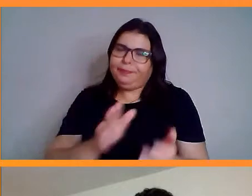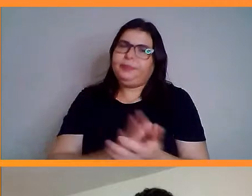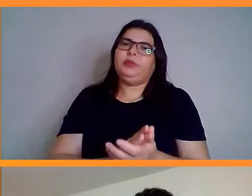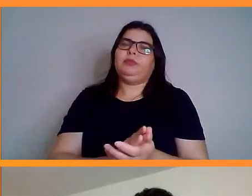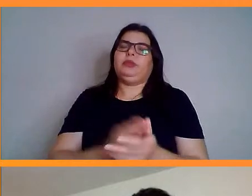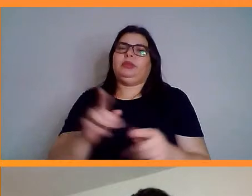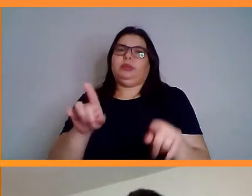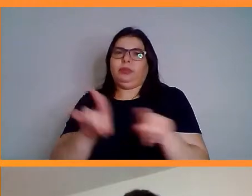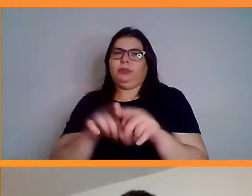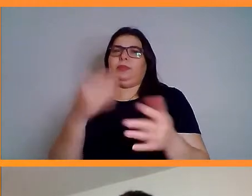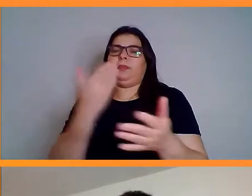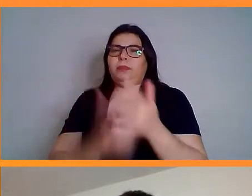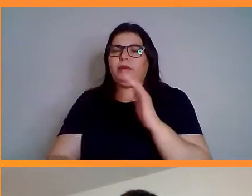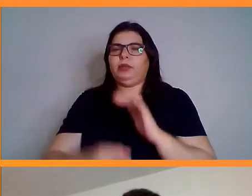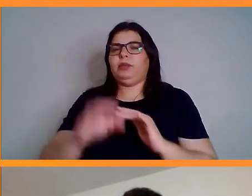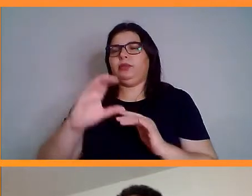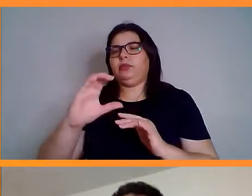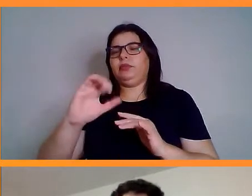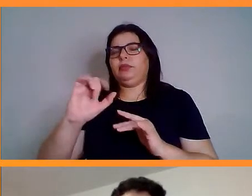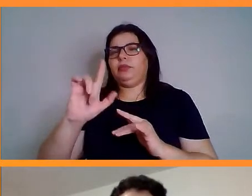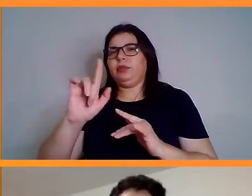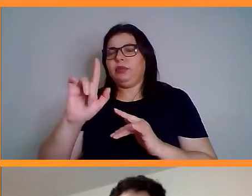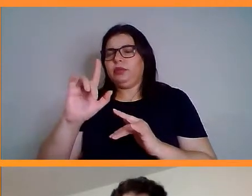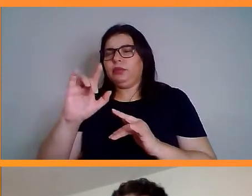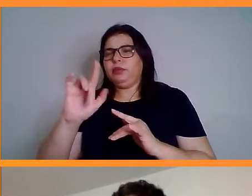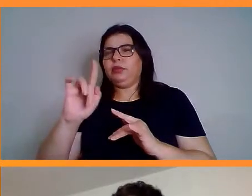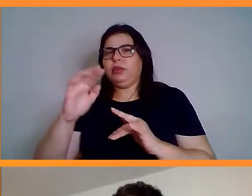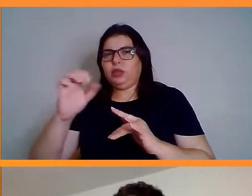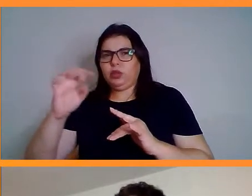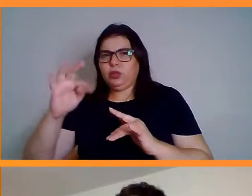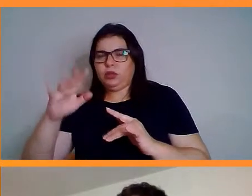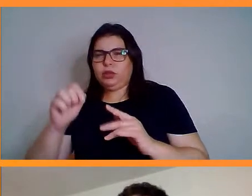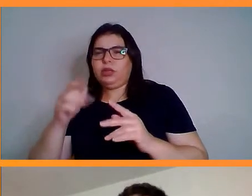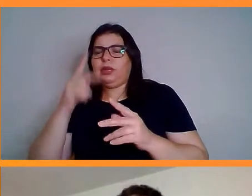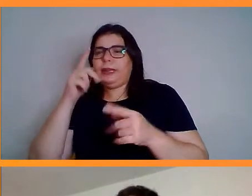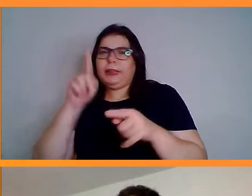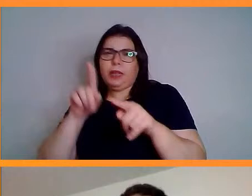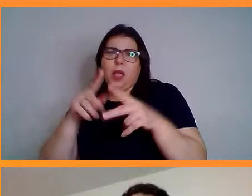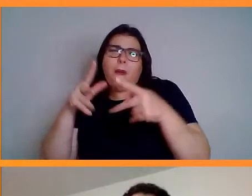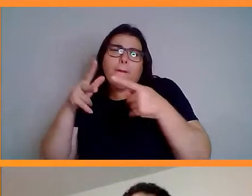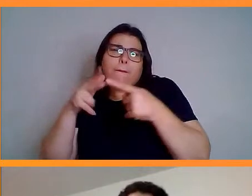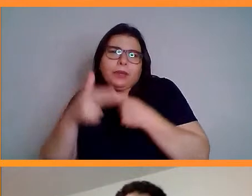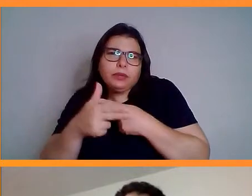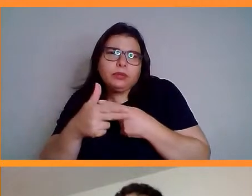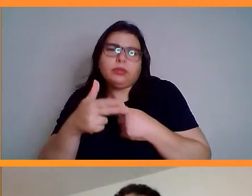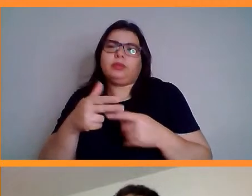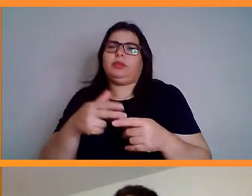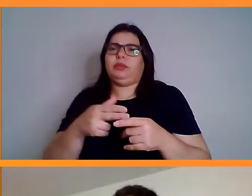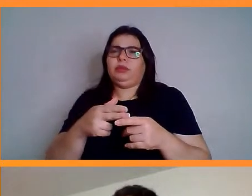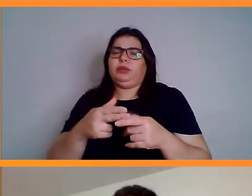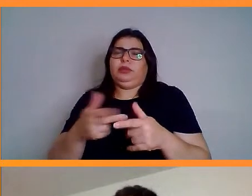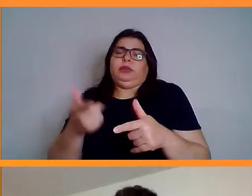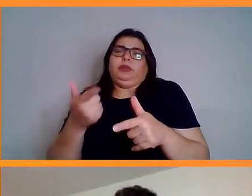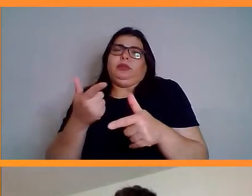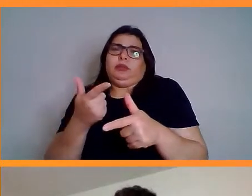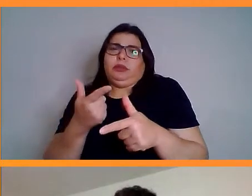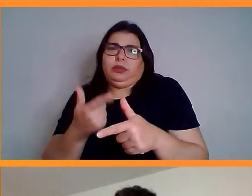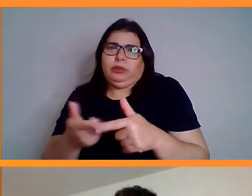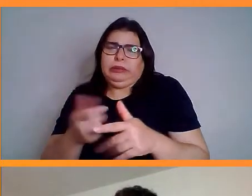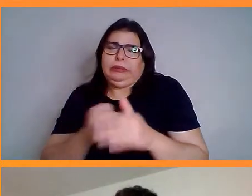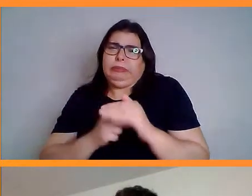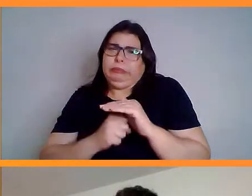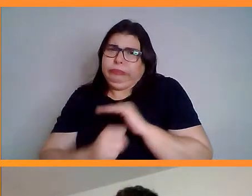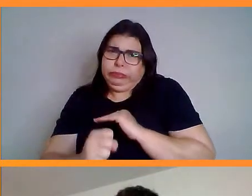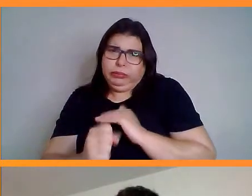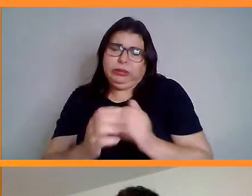de clitóris delas, né? Então, é muito agressivo, realmente. Então, isso é extremamente traumatizante para qualquer pessoa.